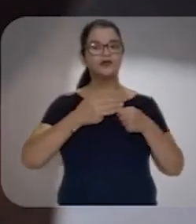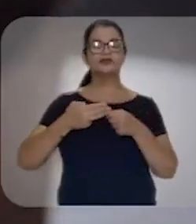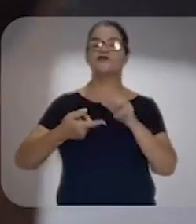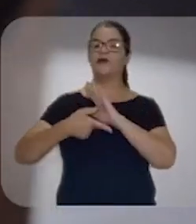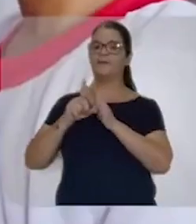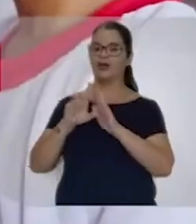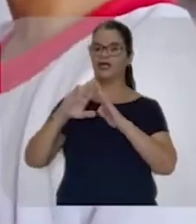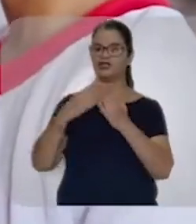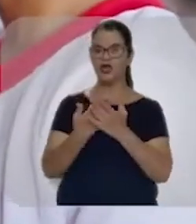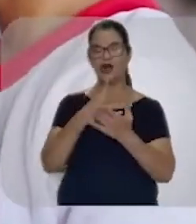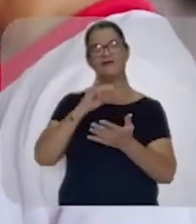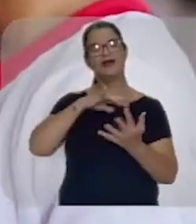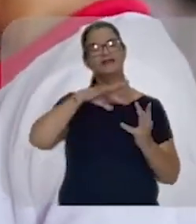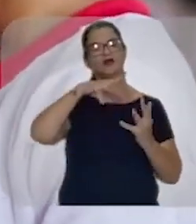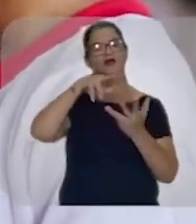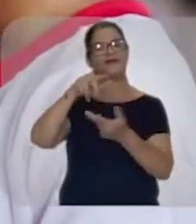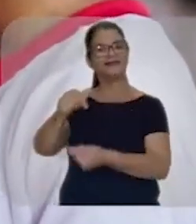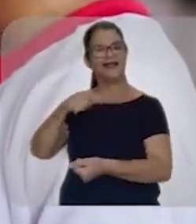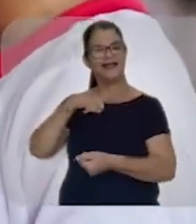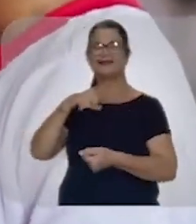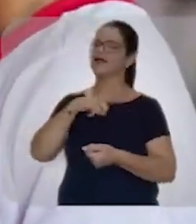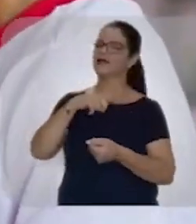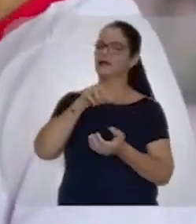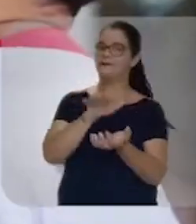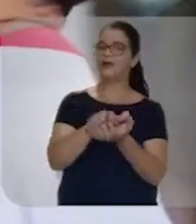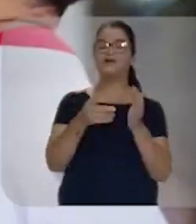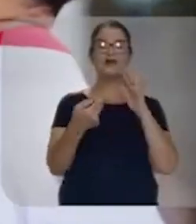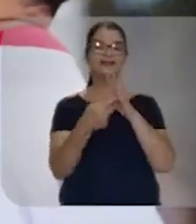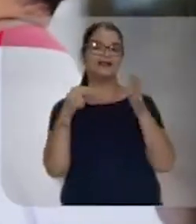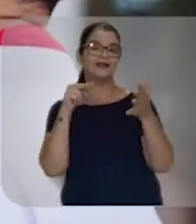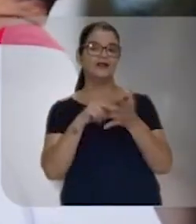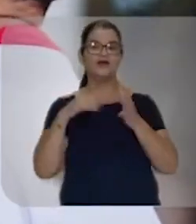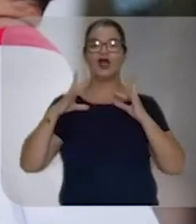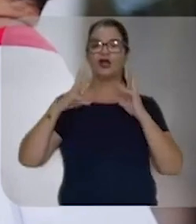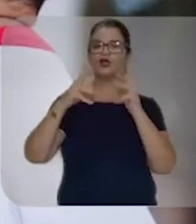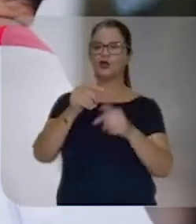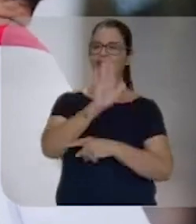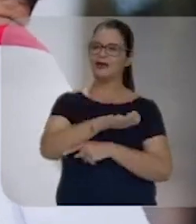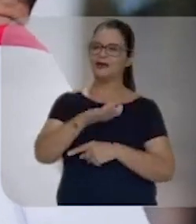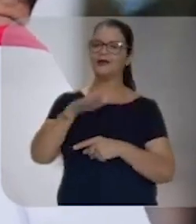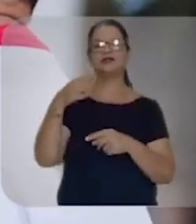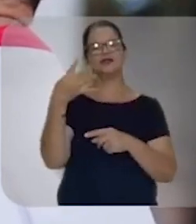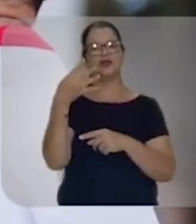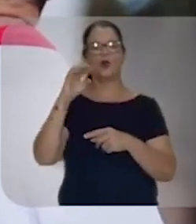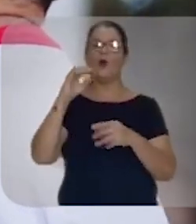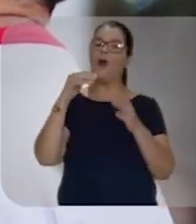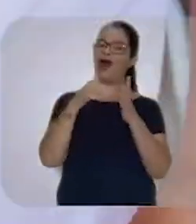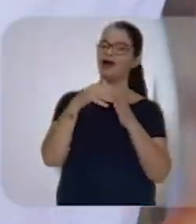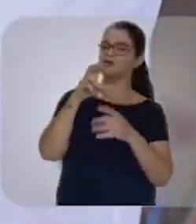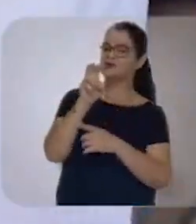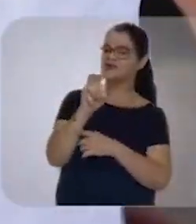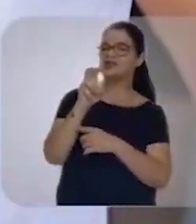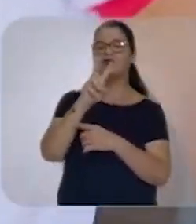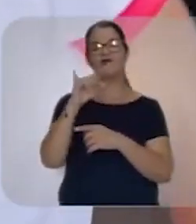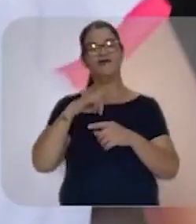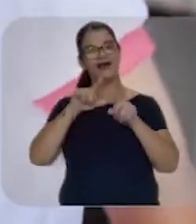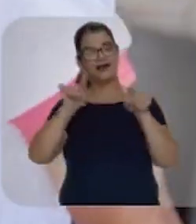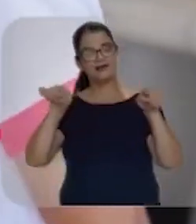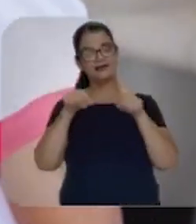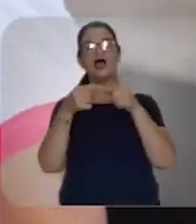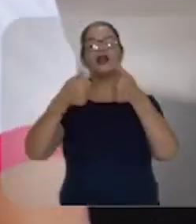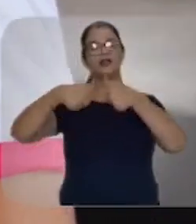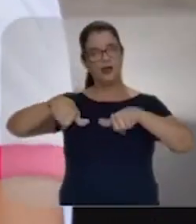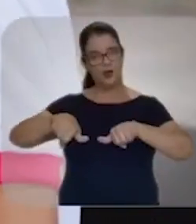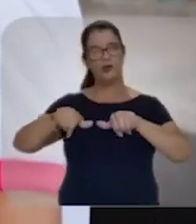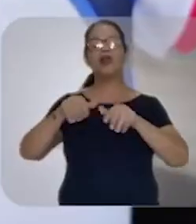a pré-escola será universalizada em Pernambuco. Isso significa que toda criança de 4 a 5 anos vai estar na sala de